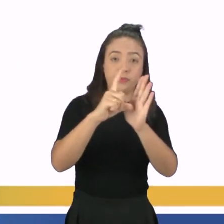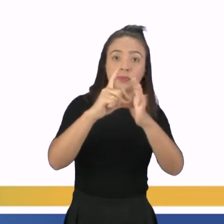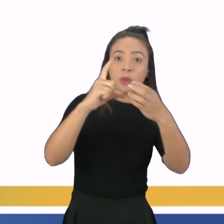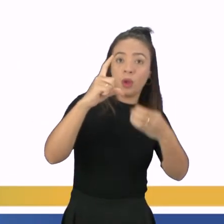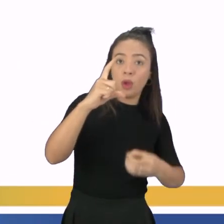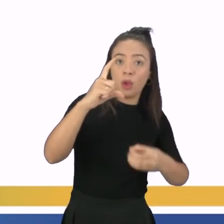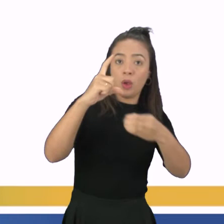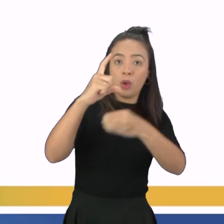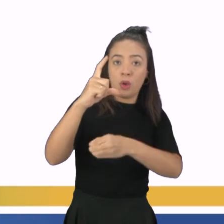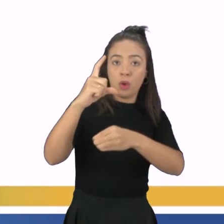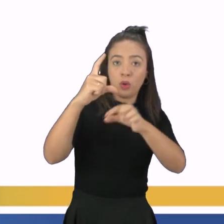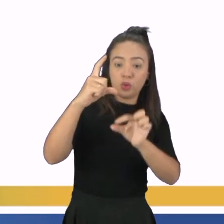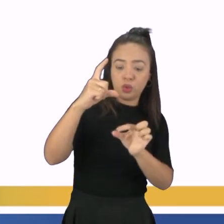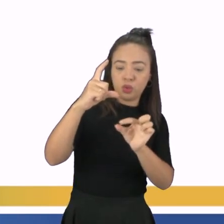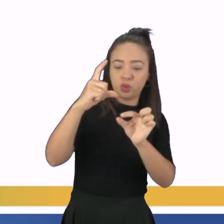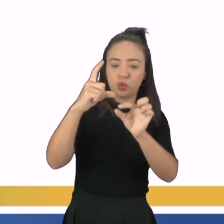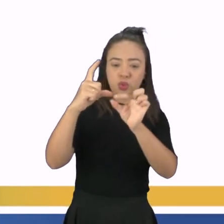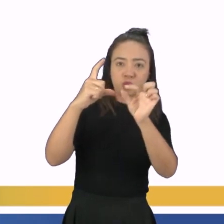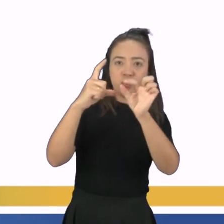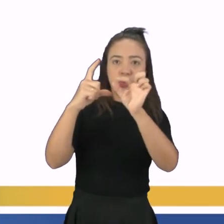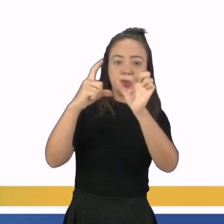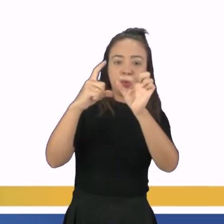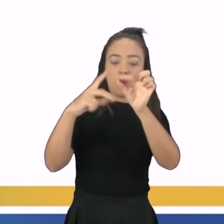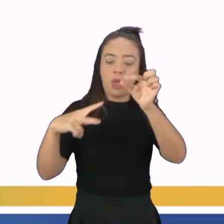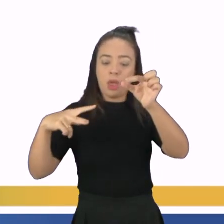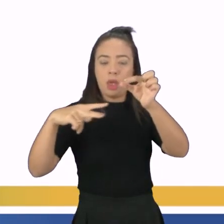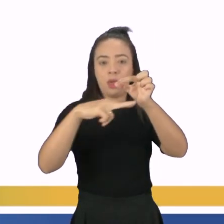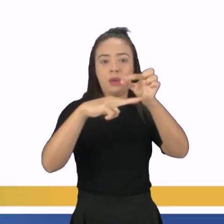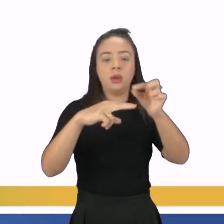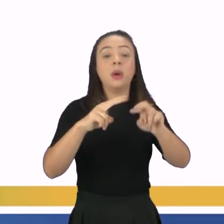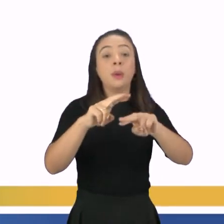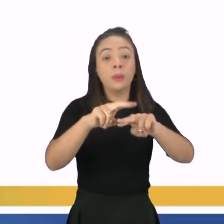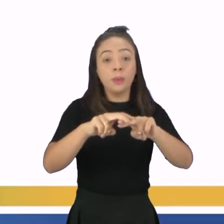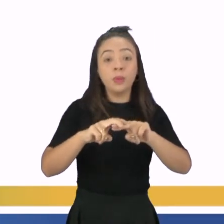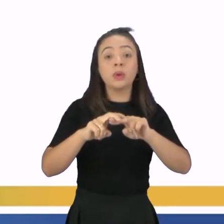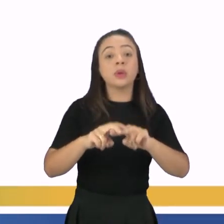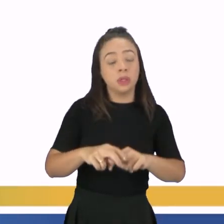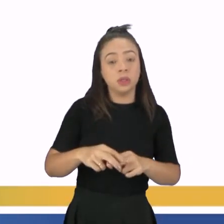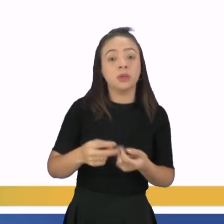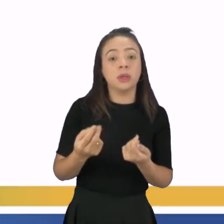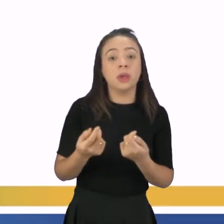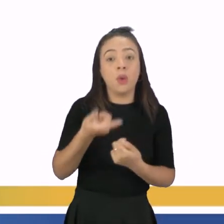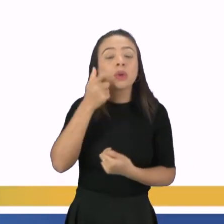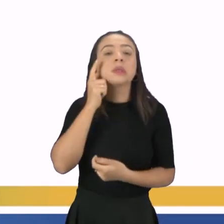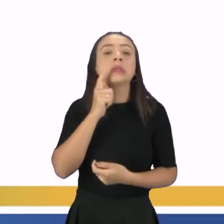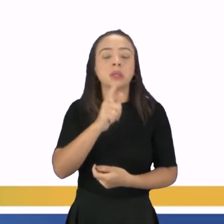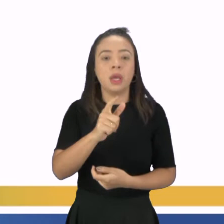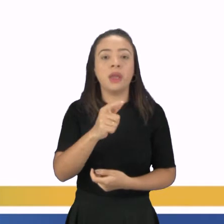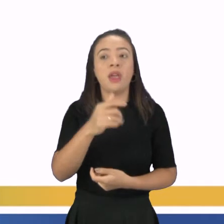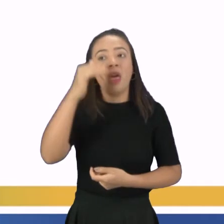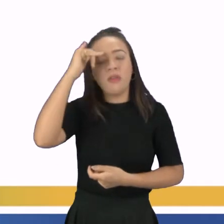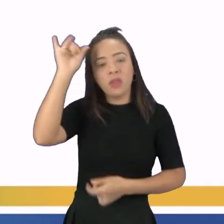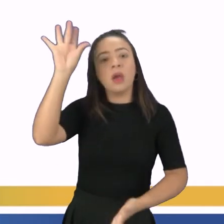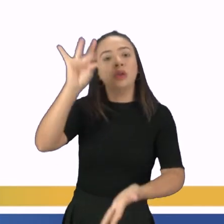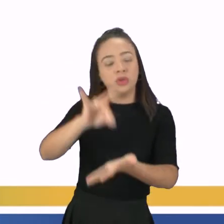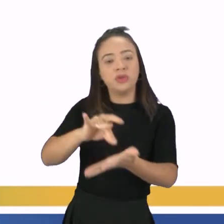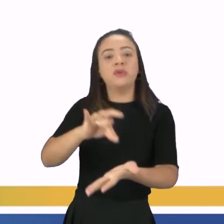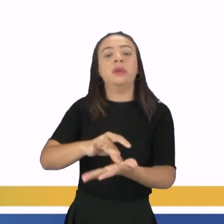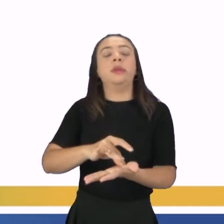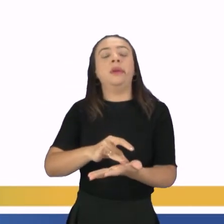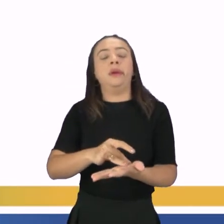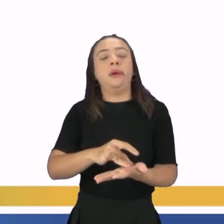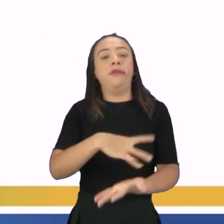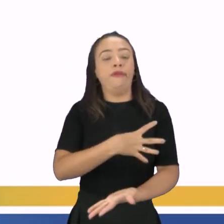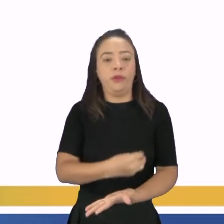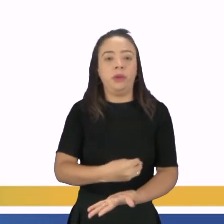E passam por as glândulas seminais até chegar à uretra, tá? Por isso que a vasectomia, ela é tão eficiente, tá? Ele é um método reversível,